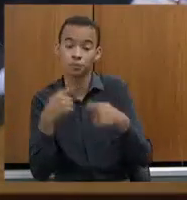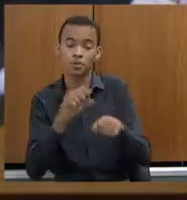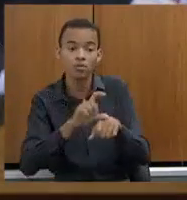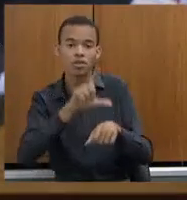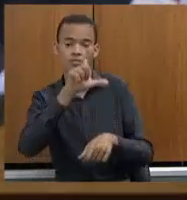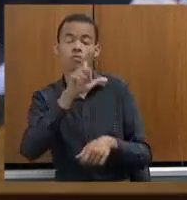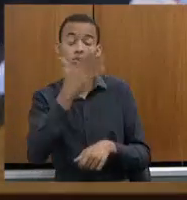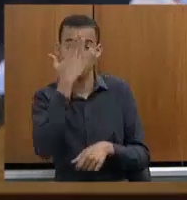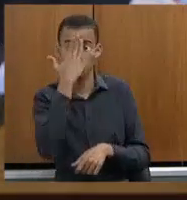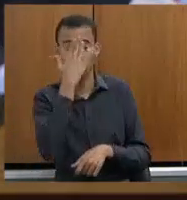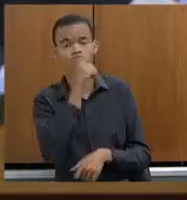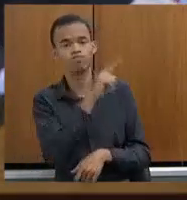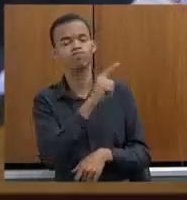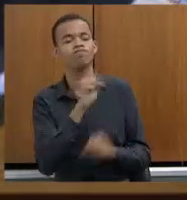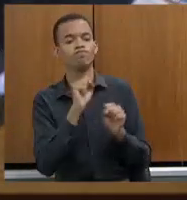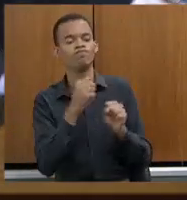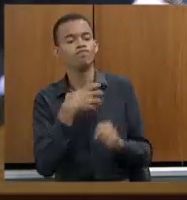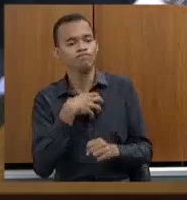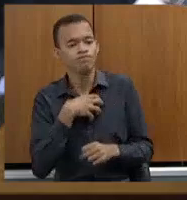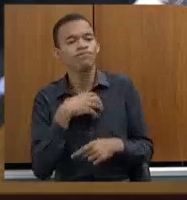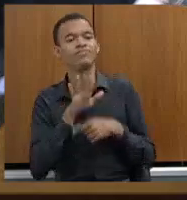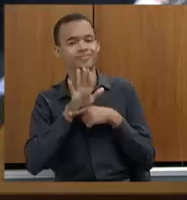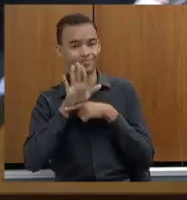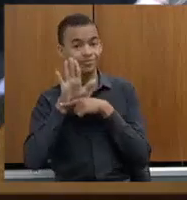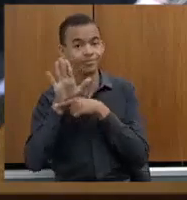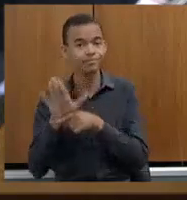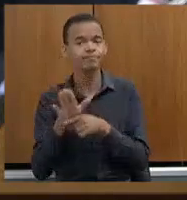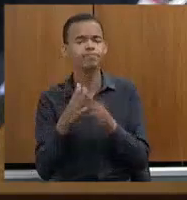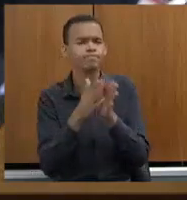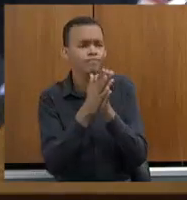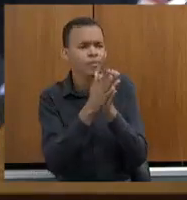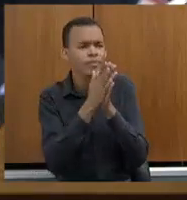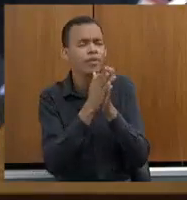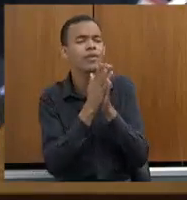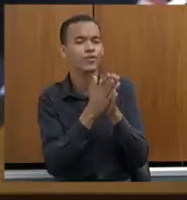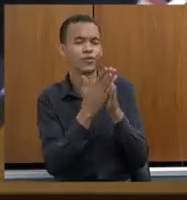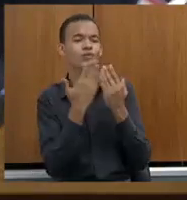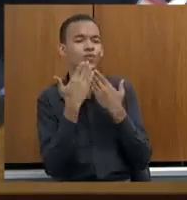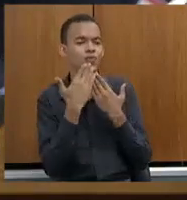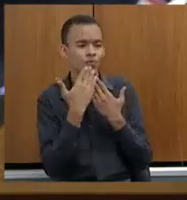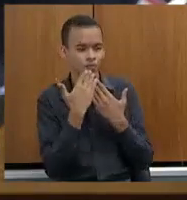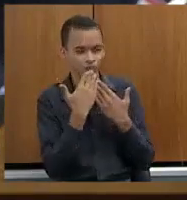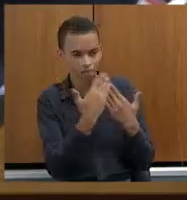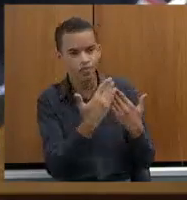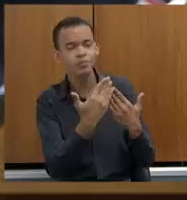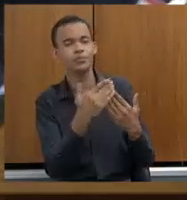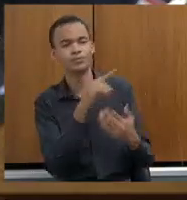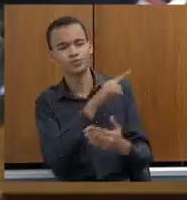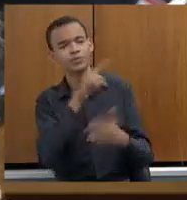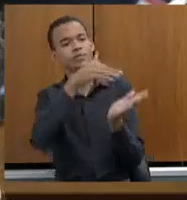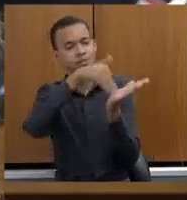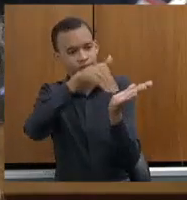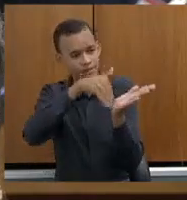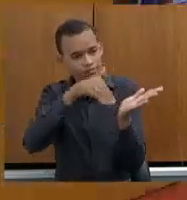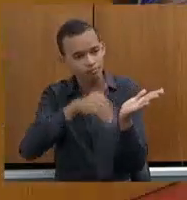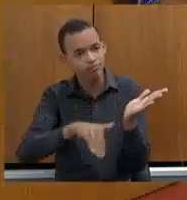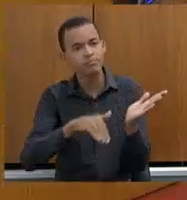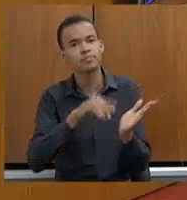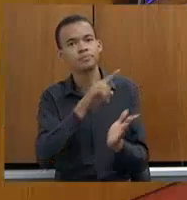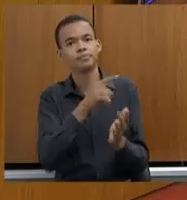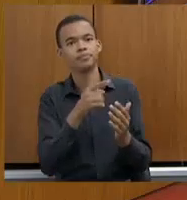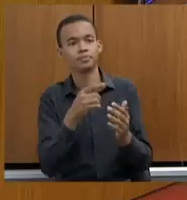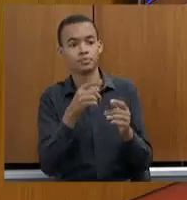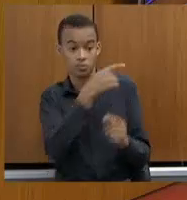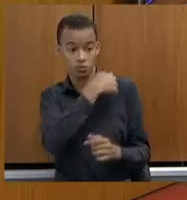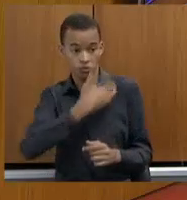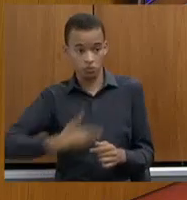sensibilidade. Então, fica aí o nosso apelo, fica o nosso apelo a todos os secretários em nome do senhor, que o senhor leve ao